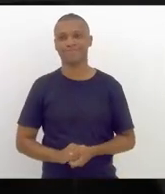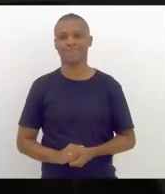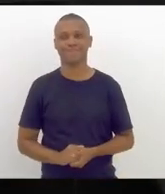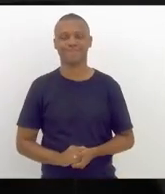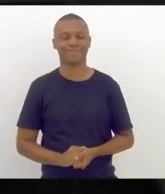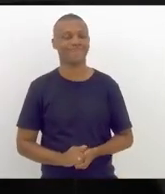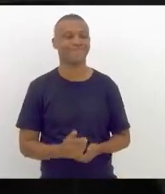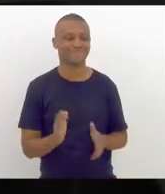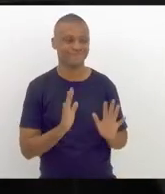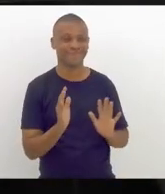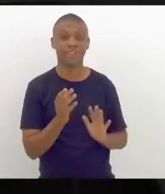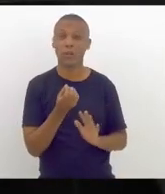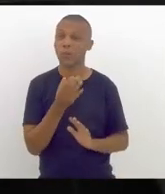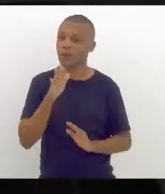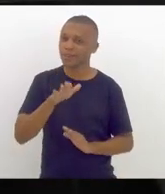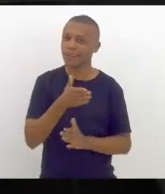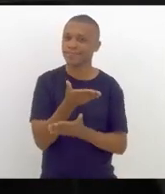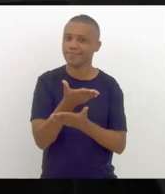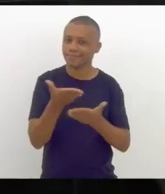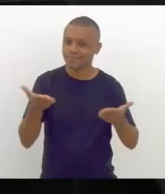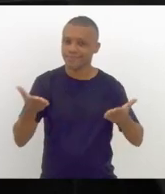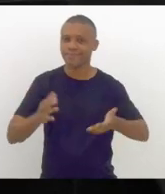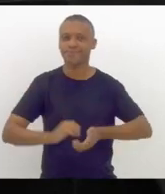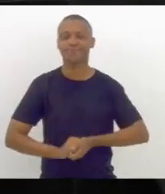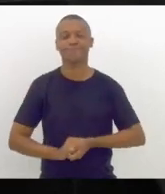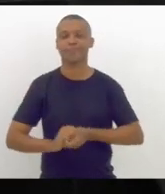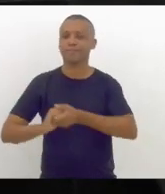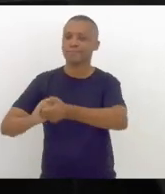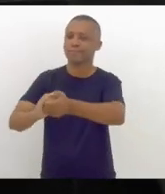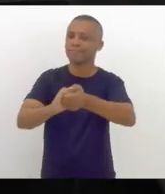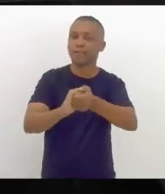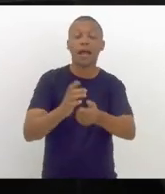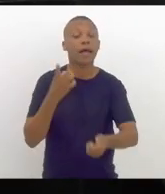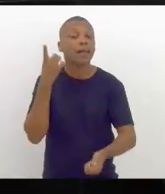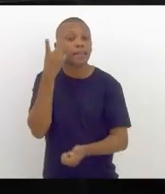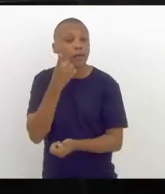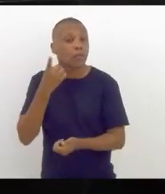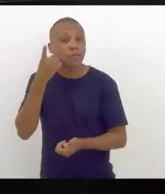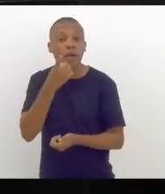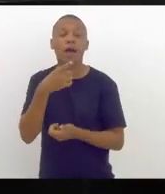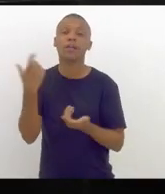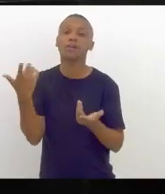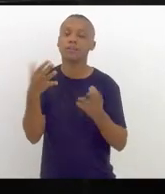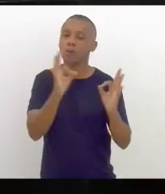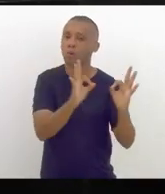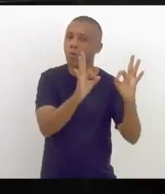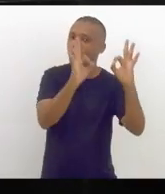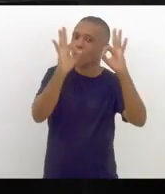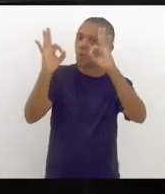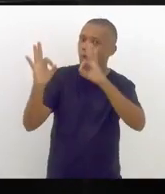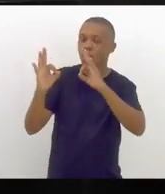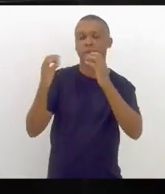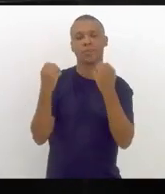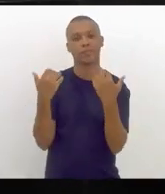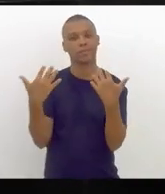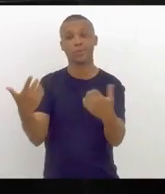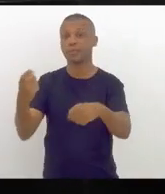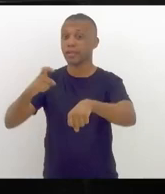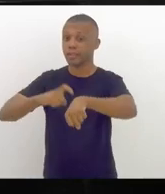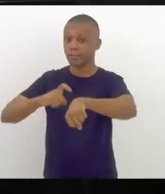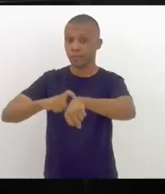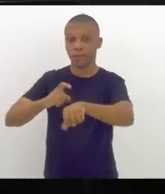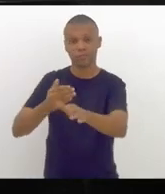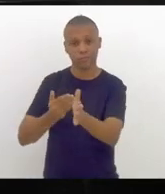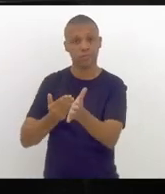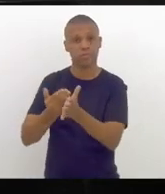Uma boa tarde a todos e a todas, nobres deputados e deputadas que nos acompanham nesse expediente inicial.